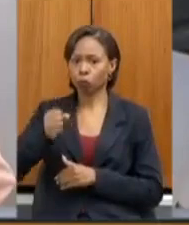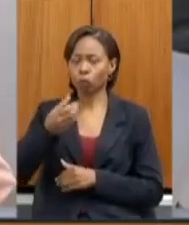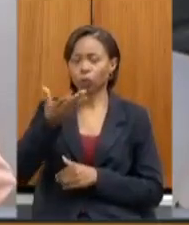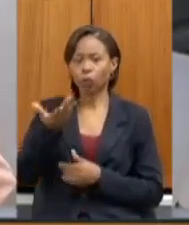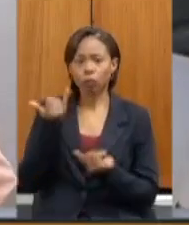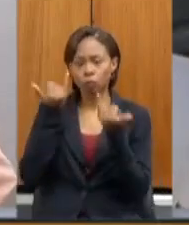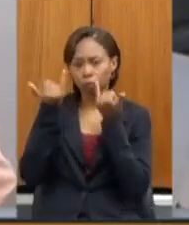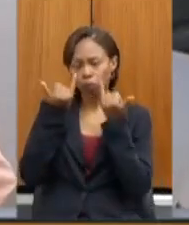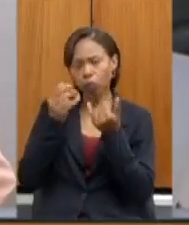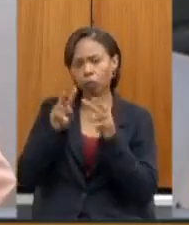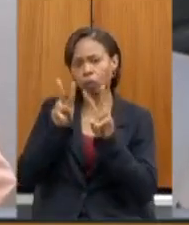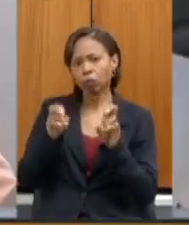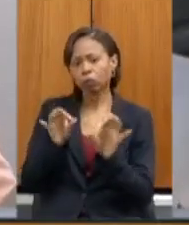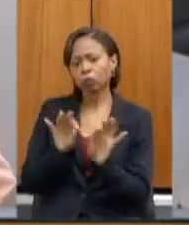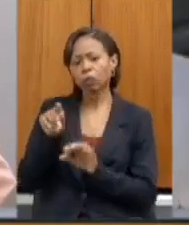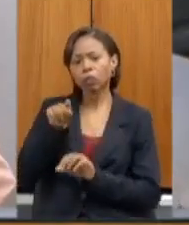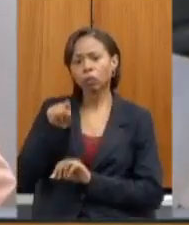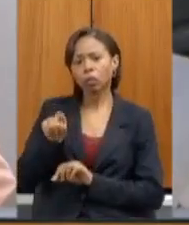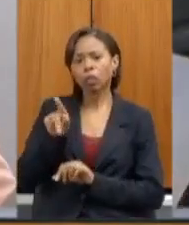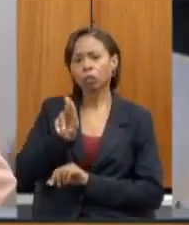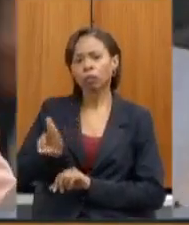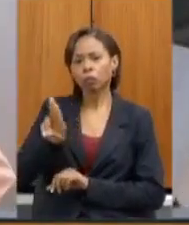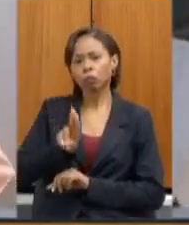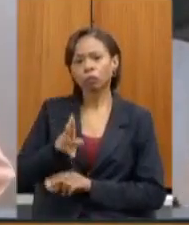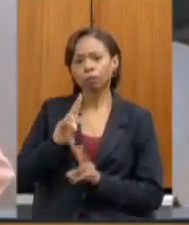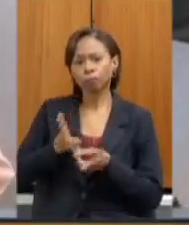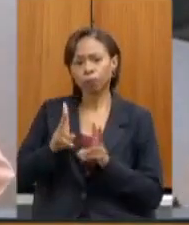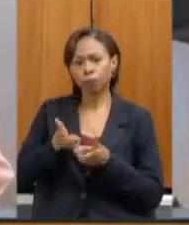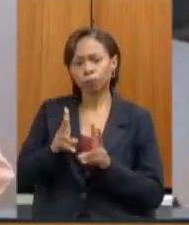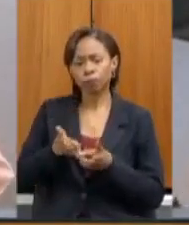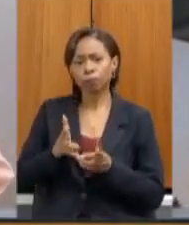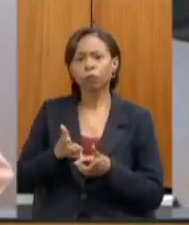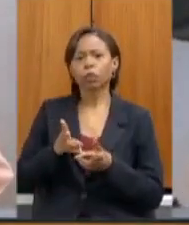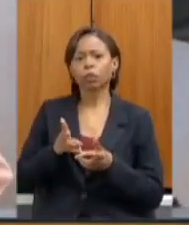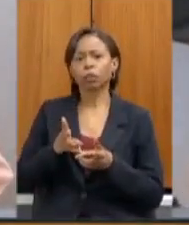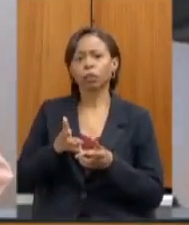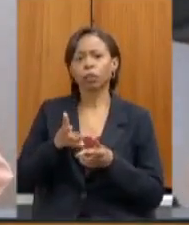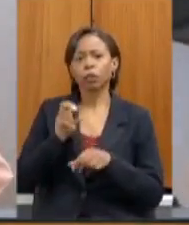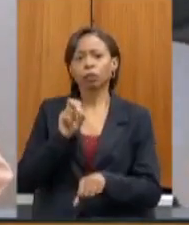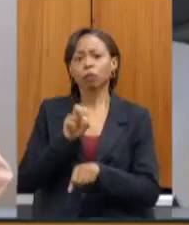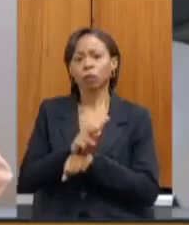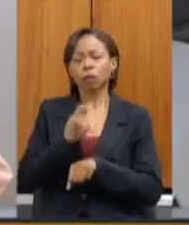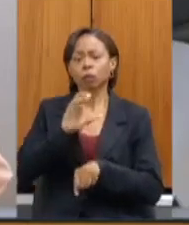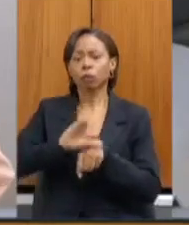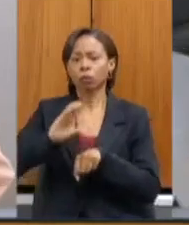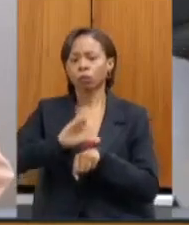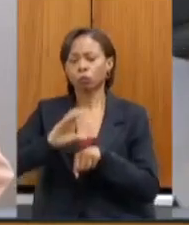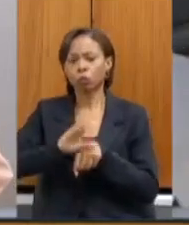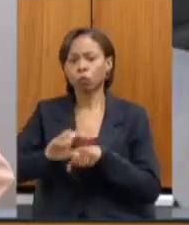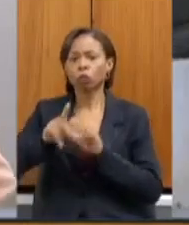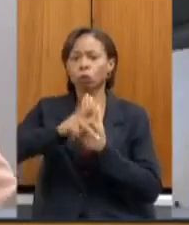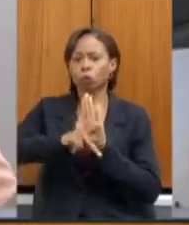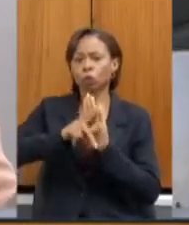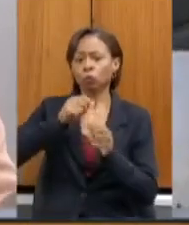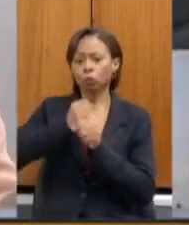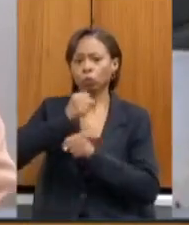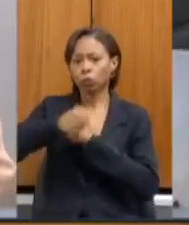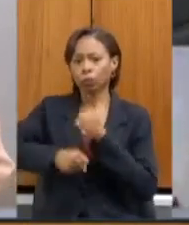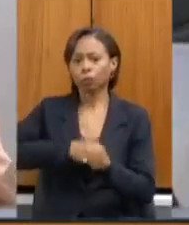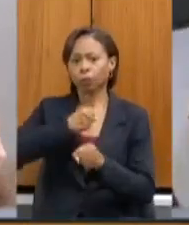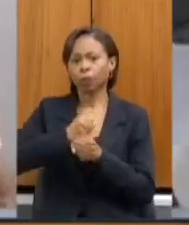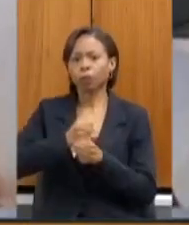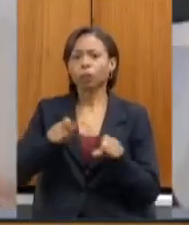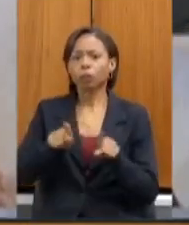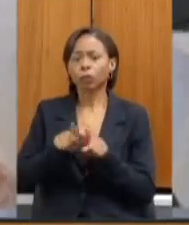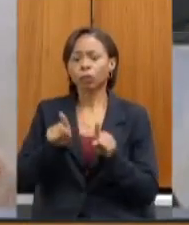planejamento da Universidade para a manutenção de oferta regular de cursos e programas do próximo ano incluindo-se